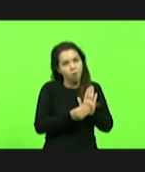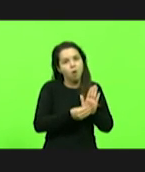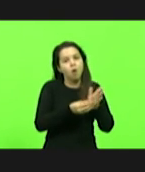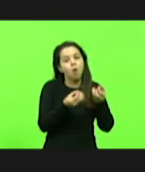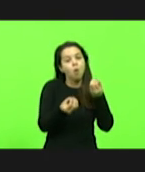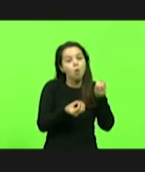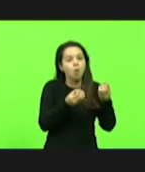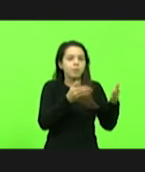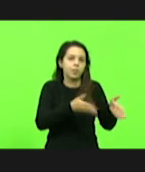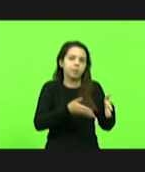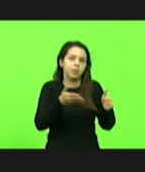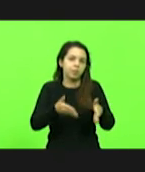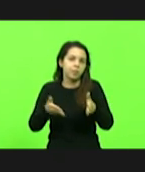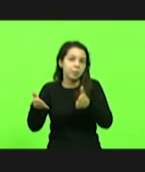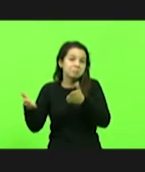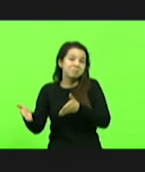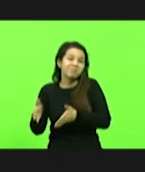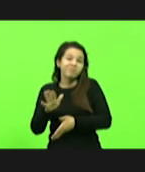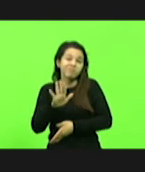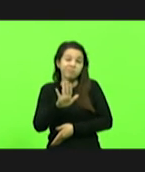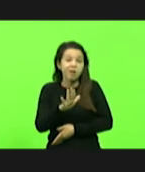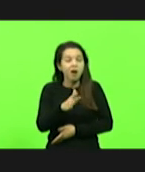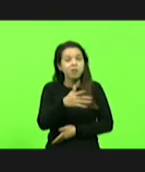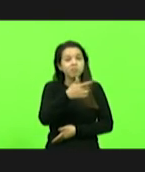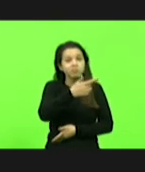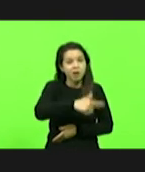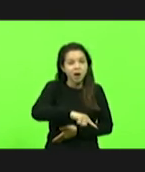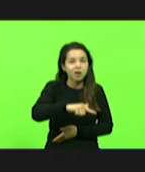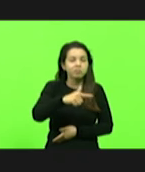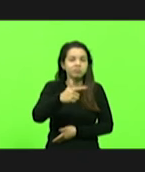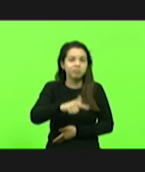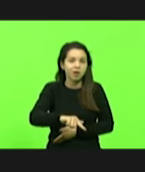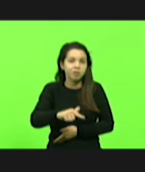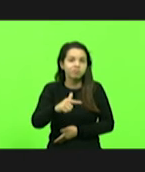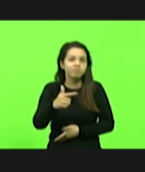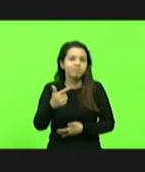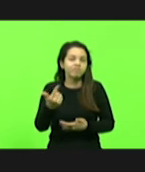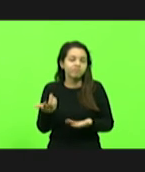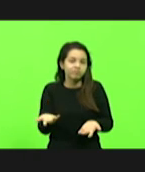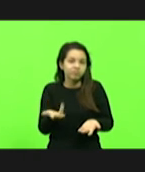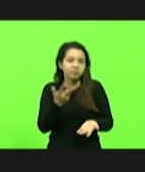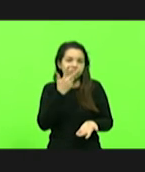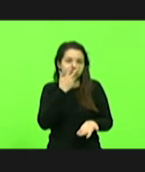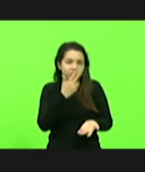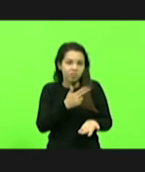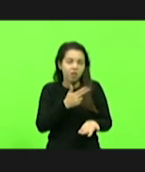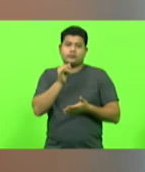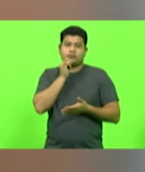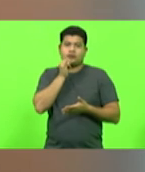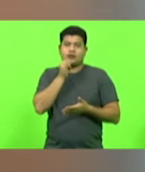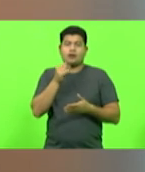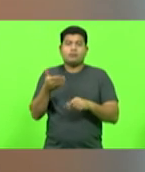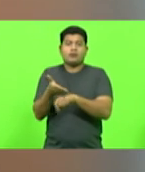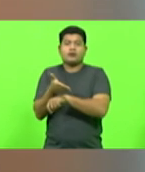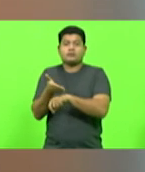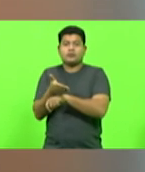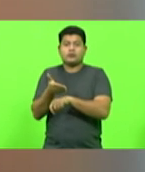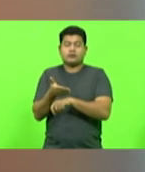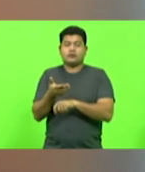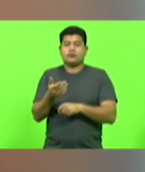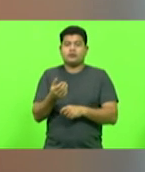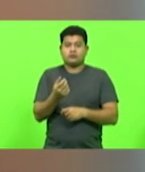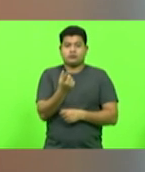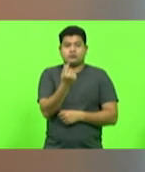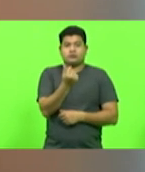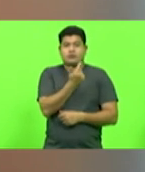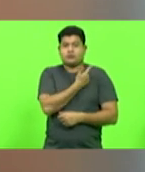CIVI, mas tem sido mais um momento de informe e repasse de informações. A transparência também foi